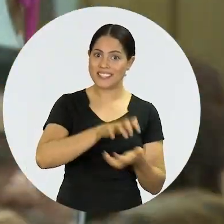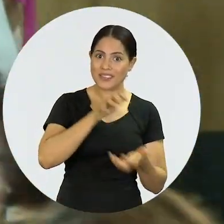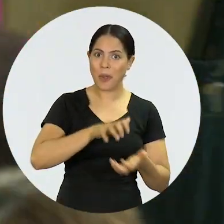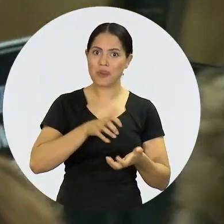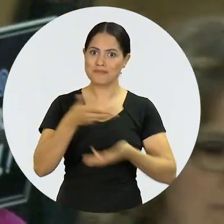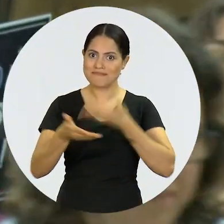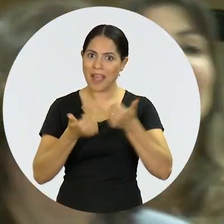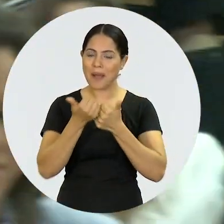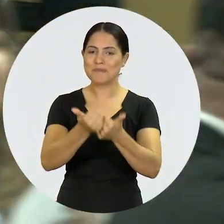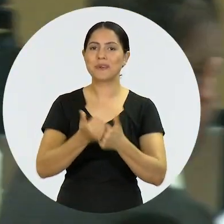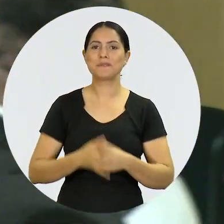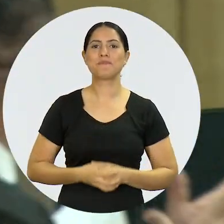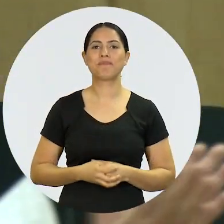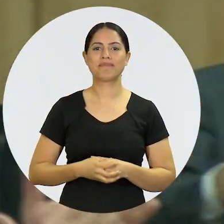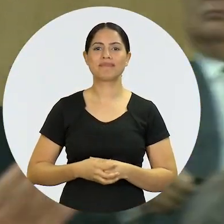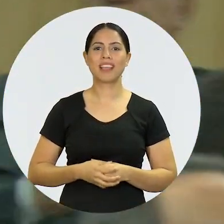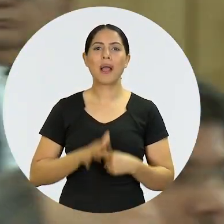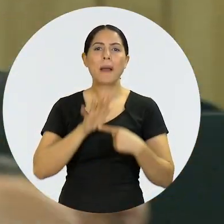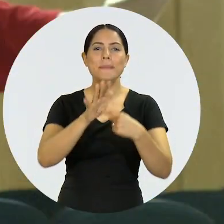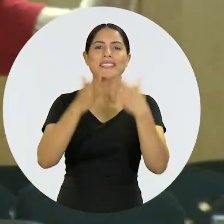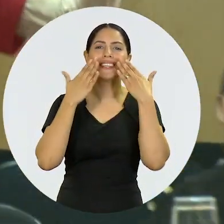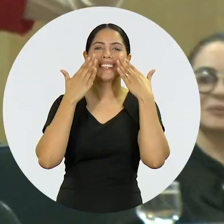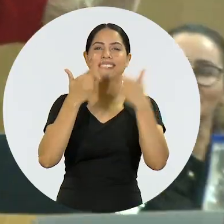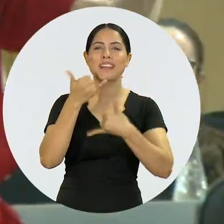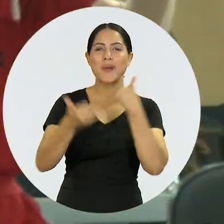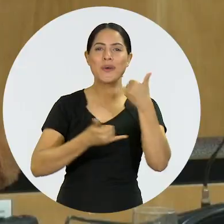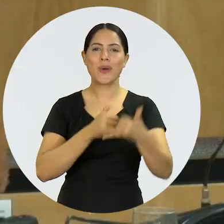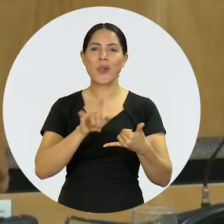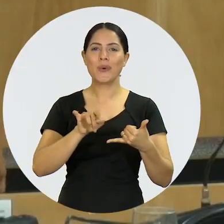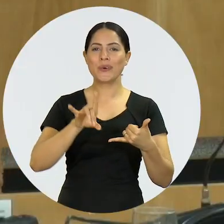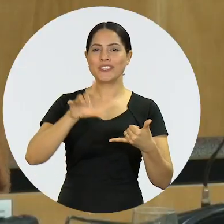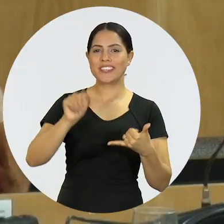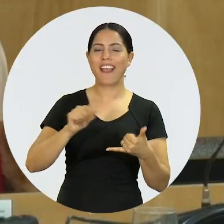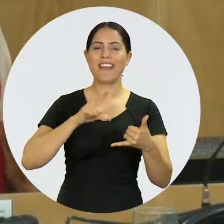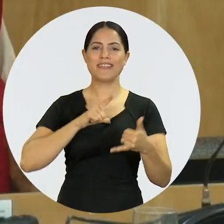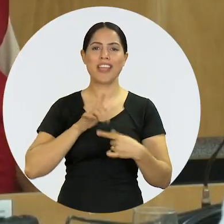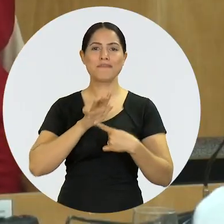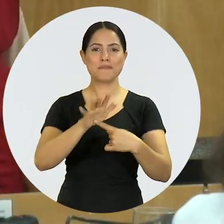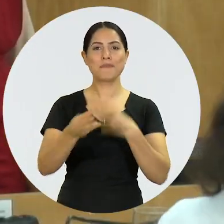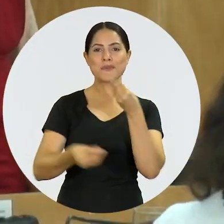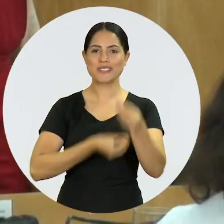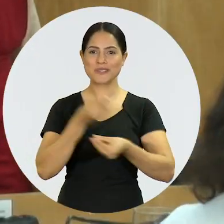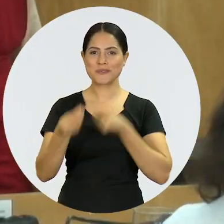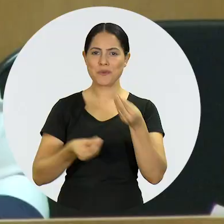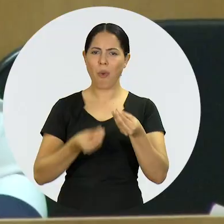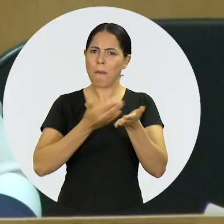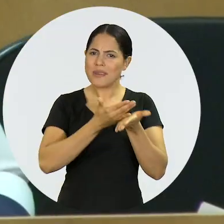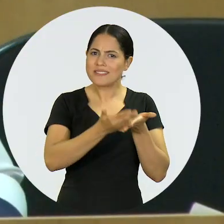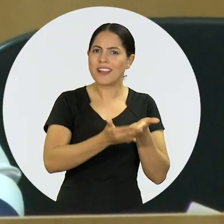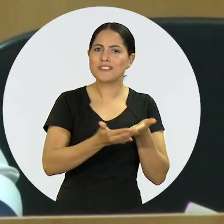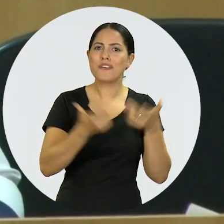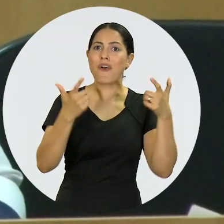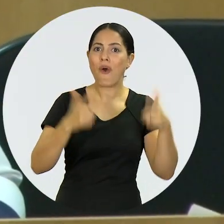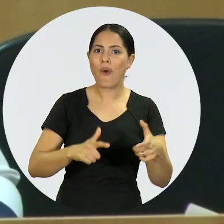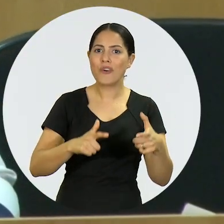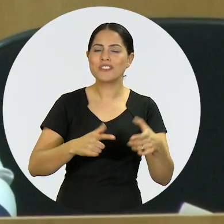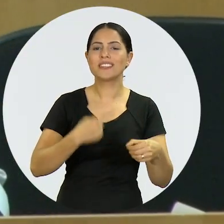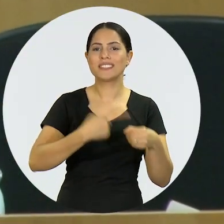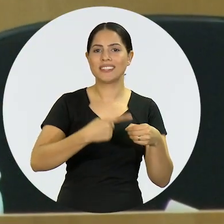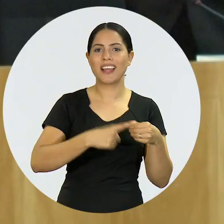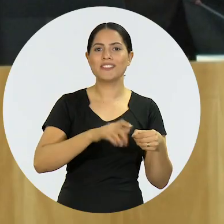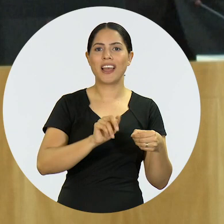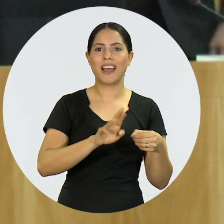Numa apresentação lúdica, os conselheiros e conselheiras federais puderam conhecer a iniciativa que nasceu na